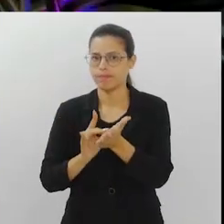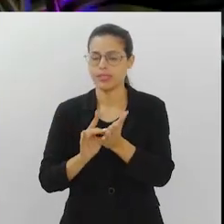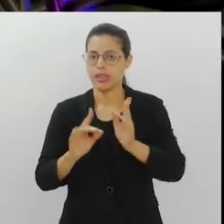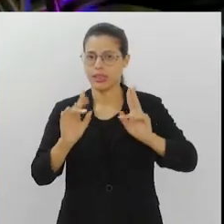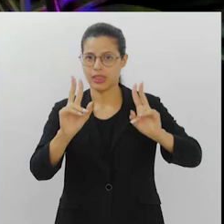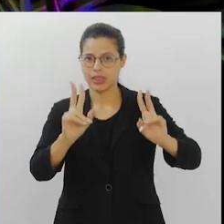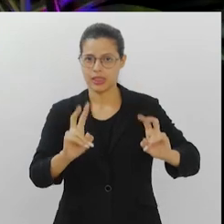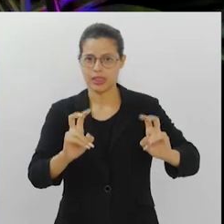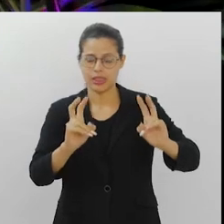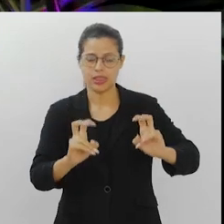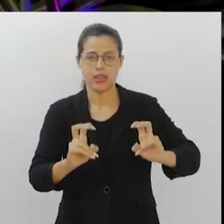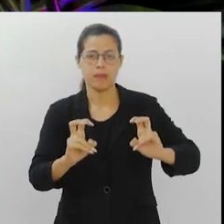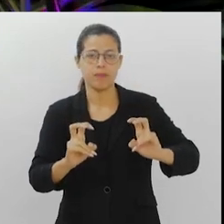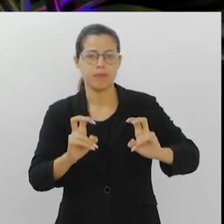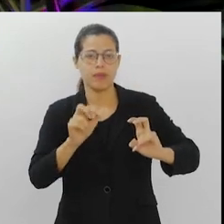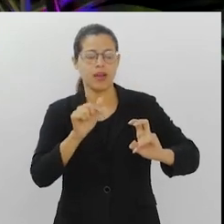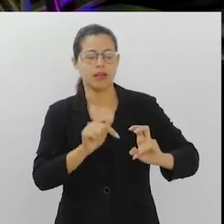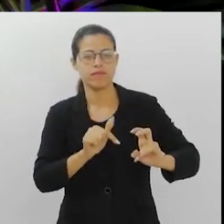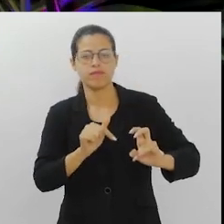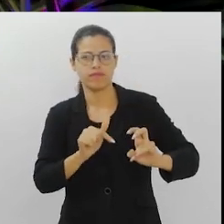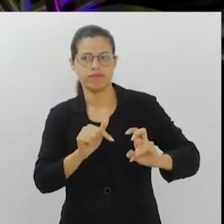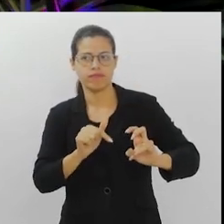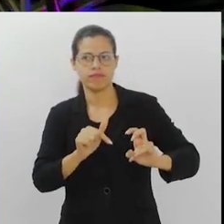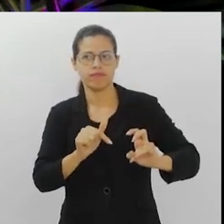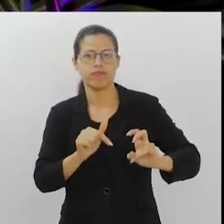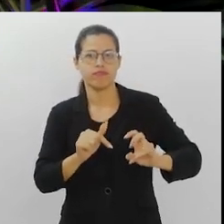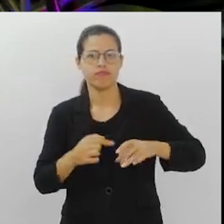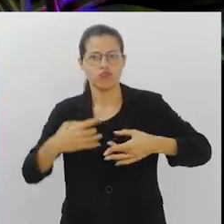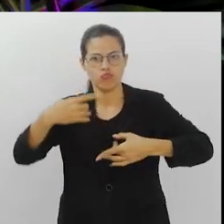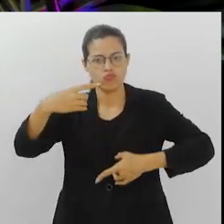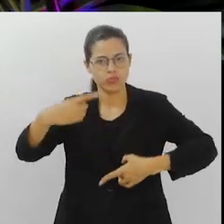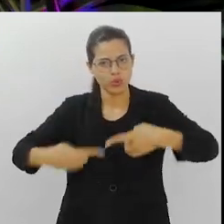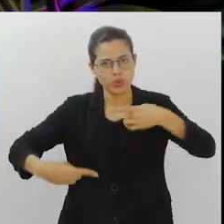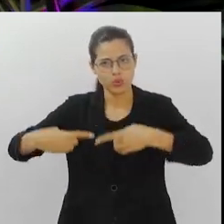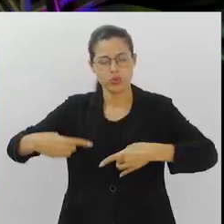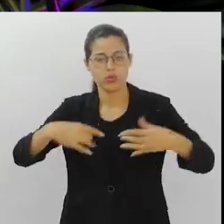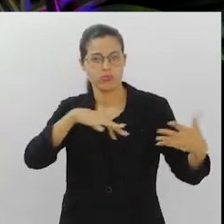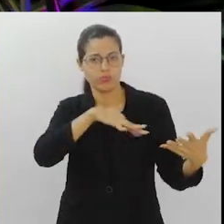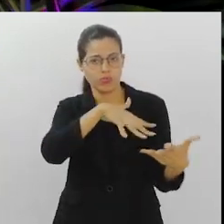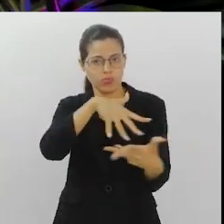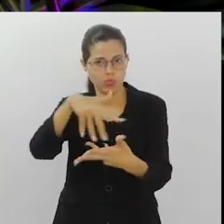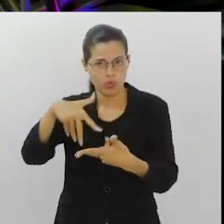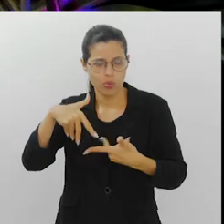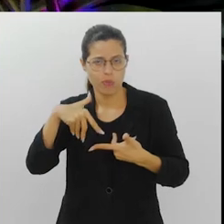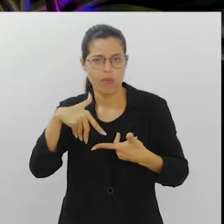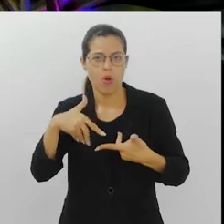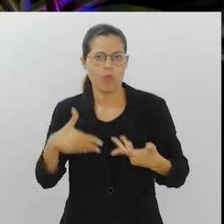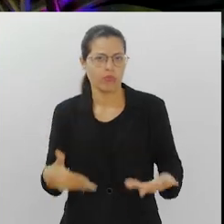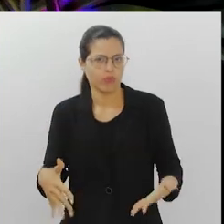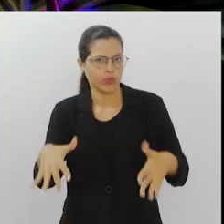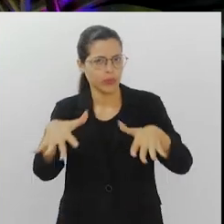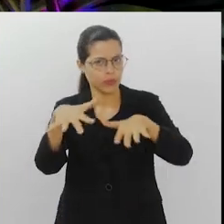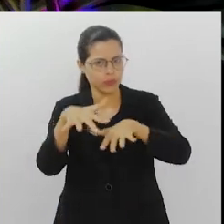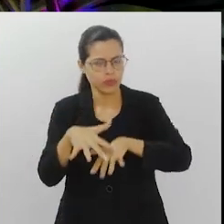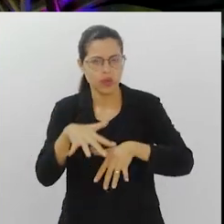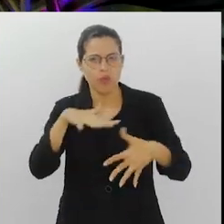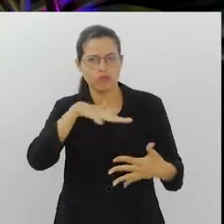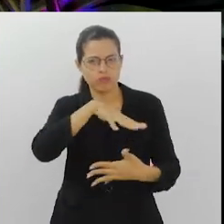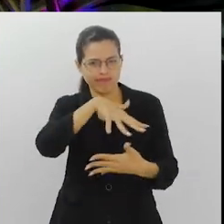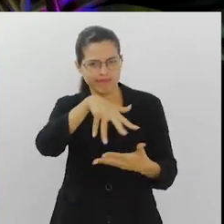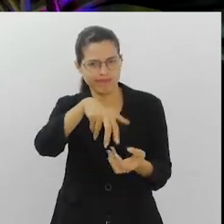de temas que realmente é um tema que está aí na discussão global. é a inclusão,